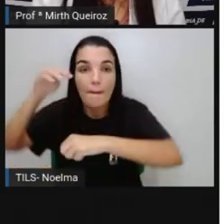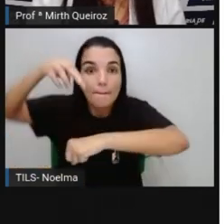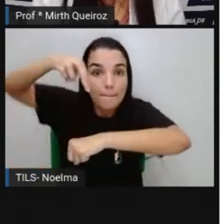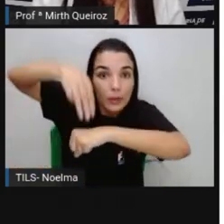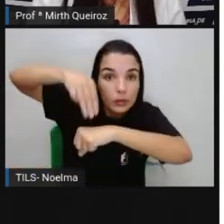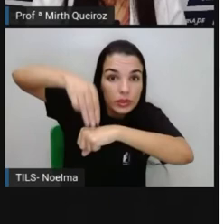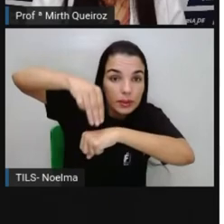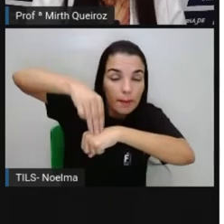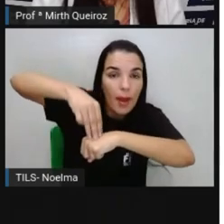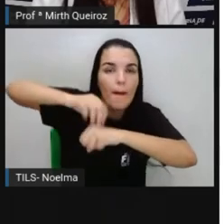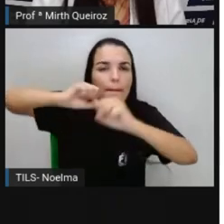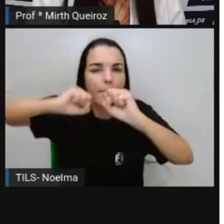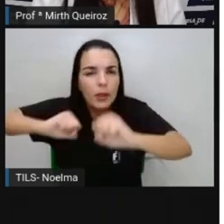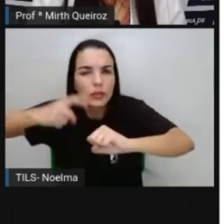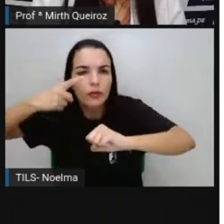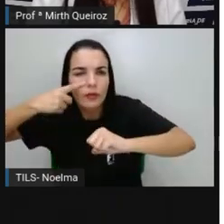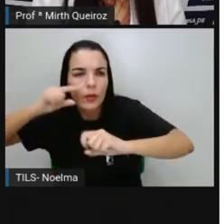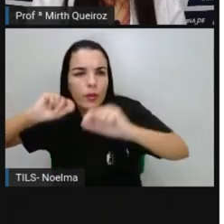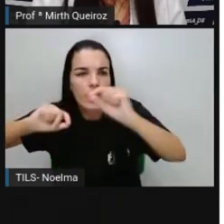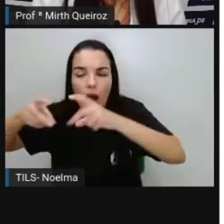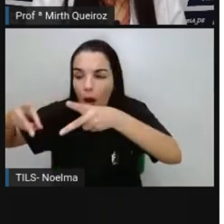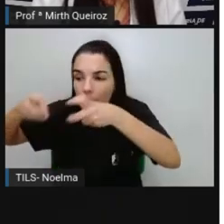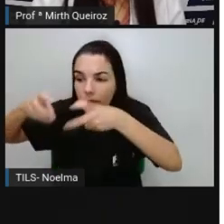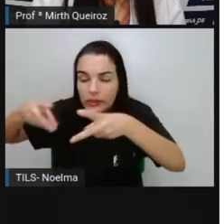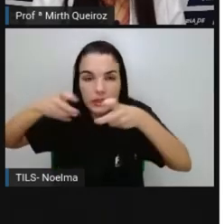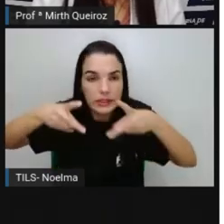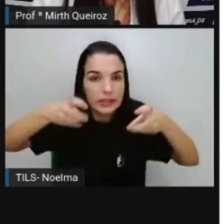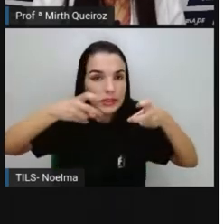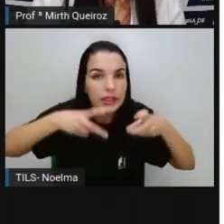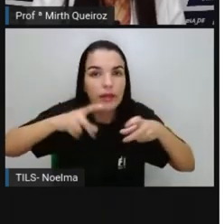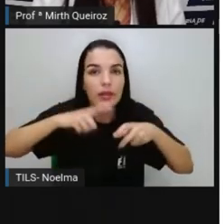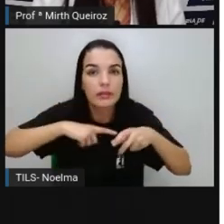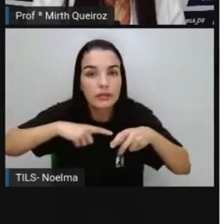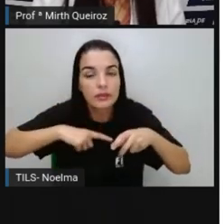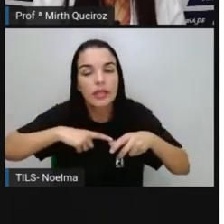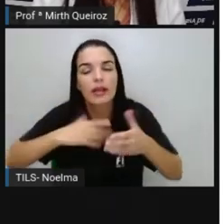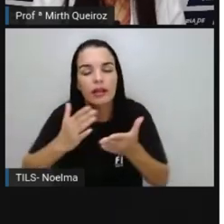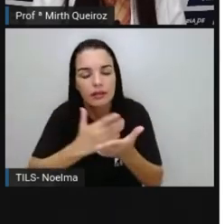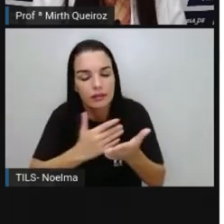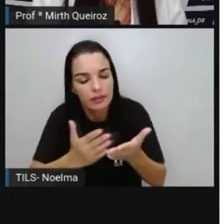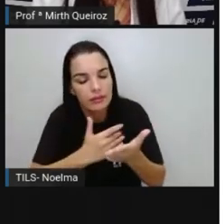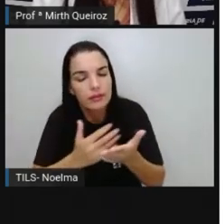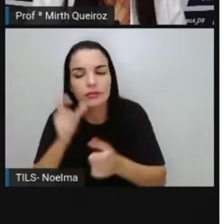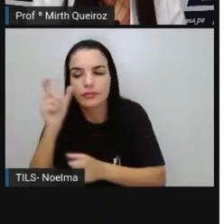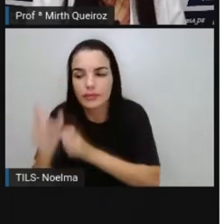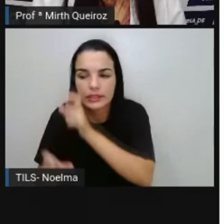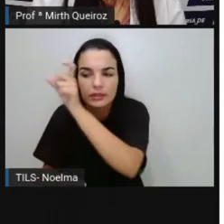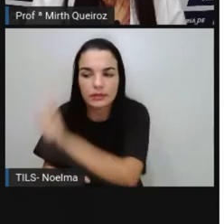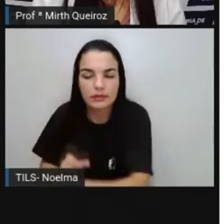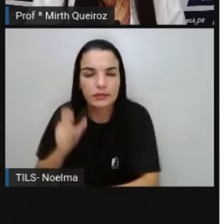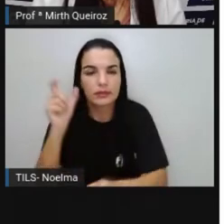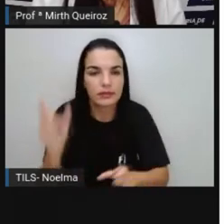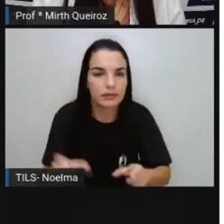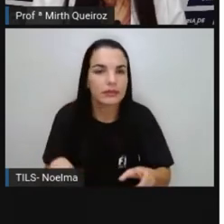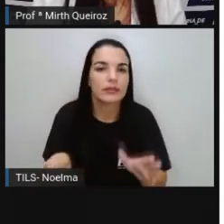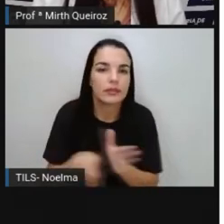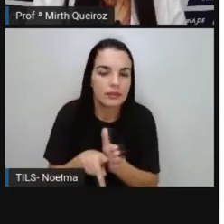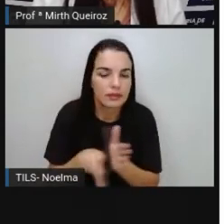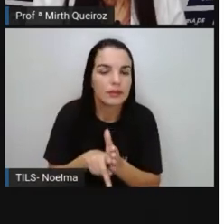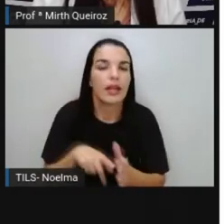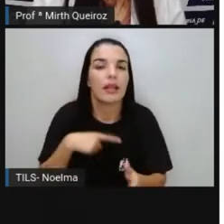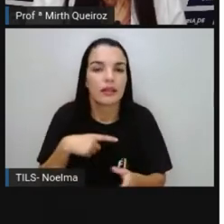observado alguns livros que são biografias e autobiografias, né? Onde essas biografias contam